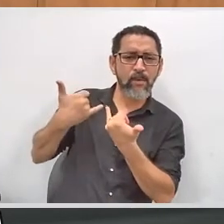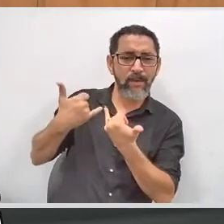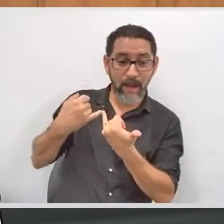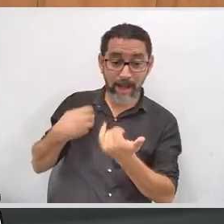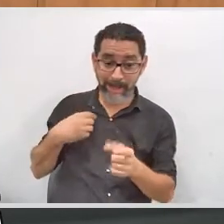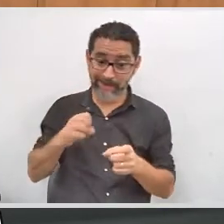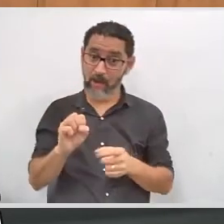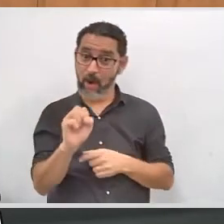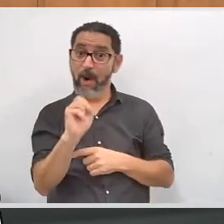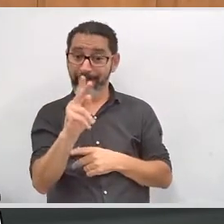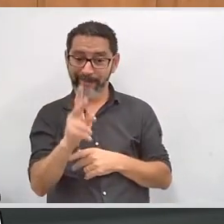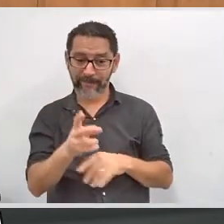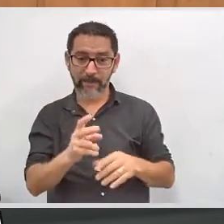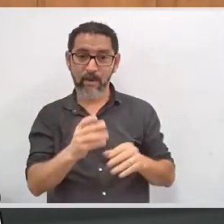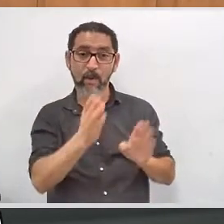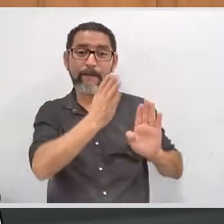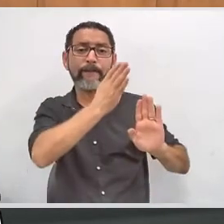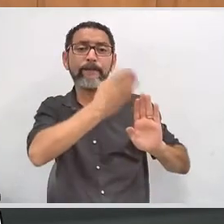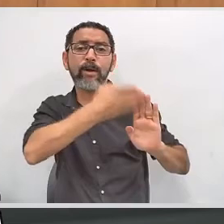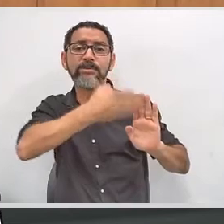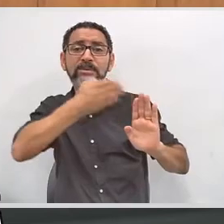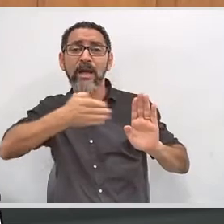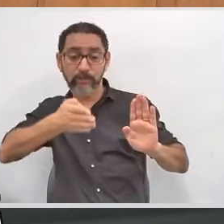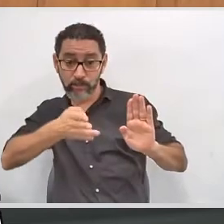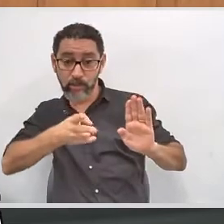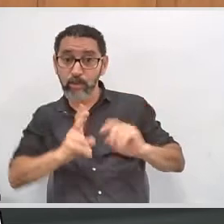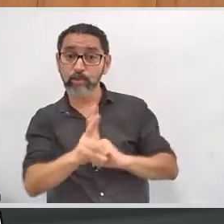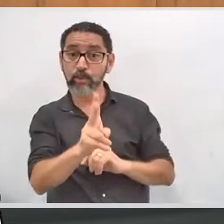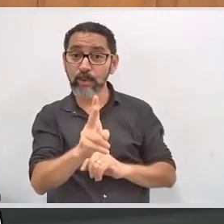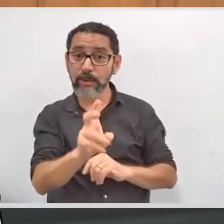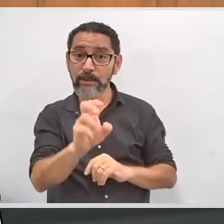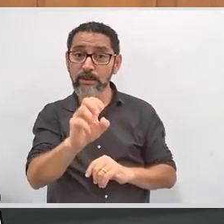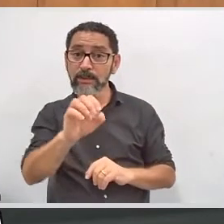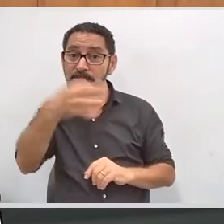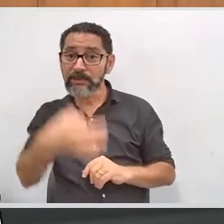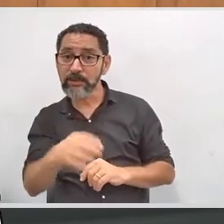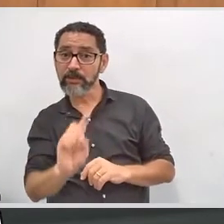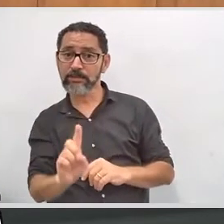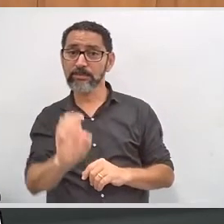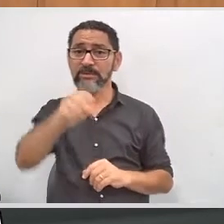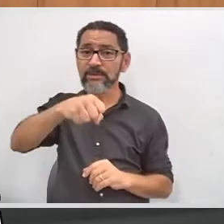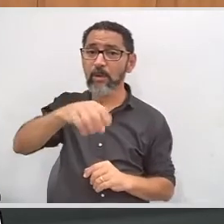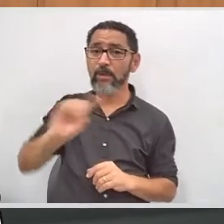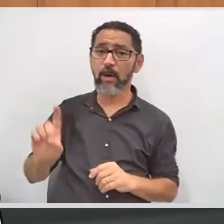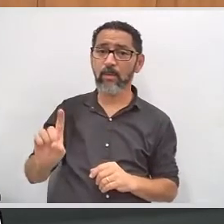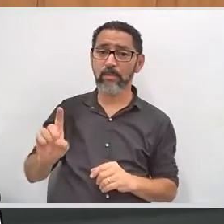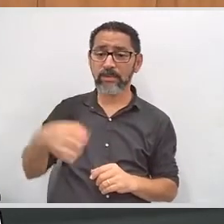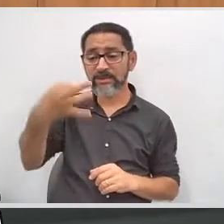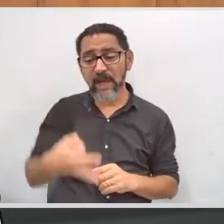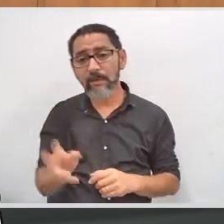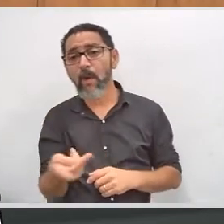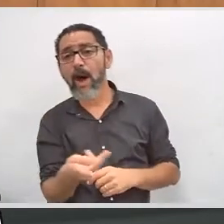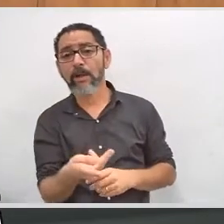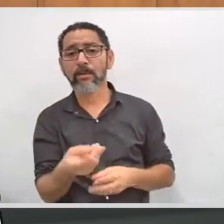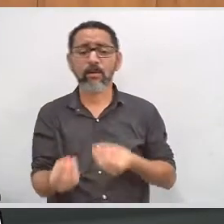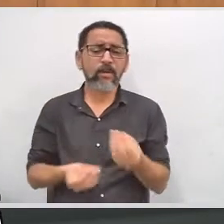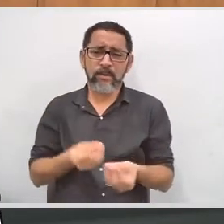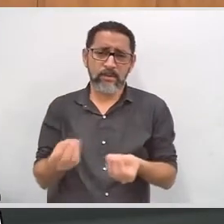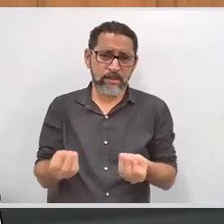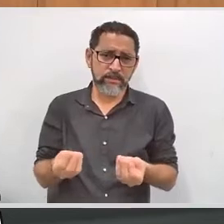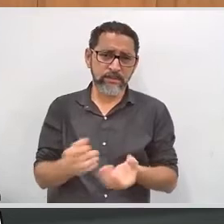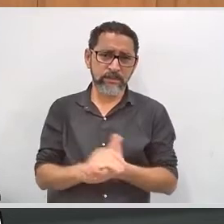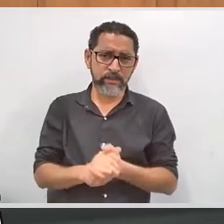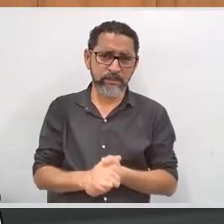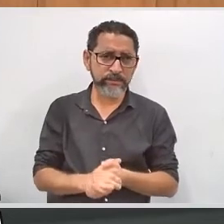como está a continuidade desse processo. Mas, pelo visto, pelas primeiras impressões que tivemos, parece que o trabalho foi